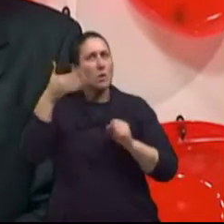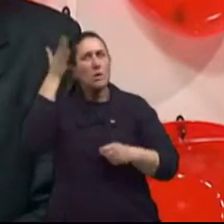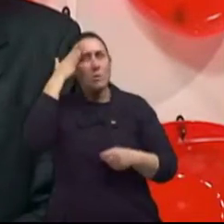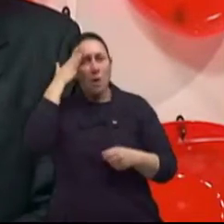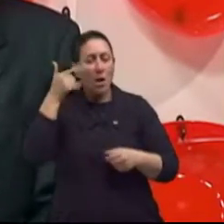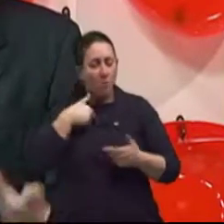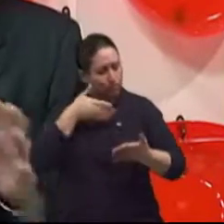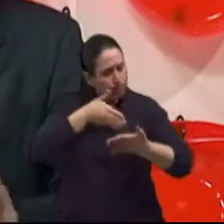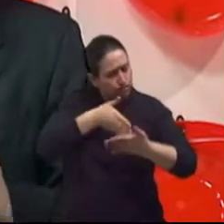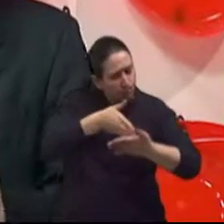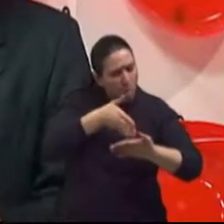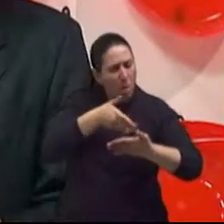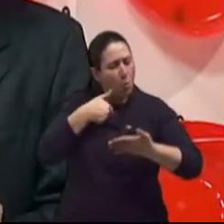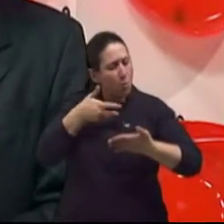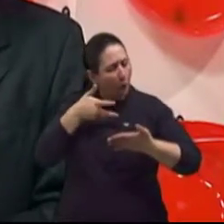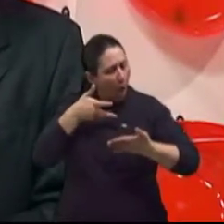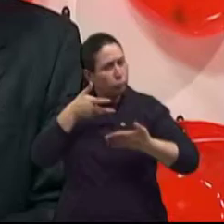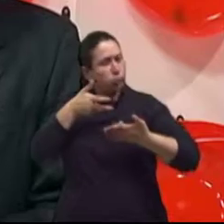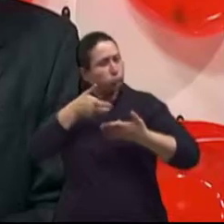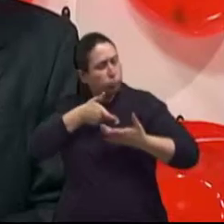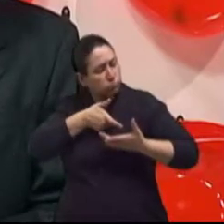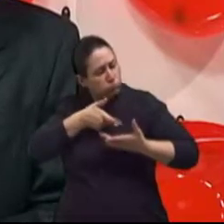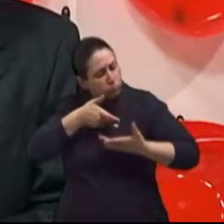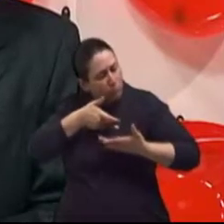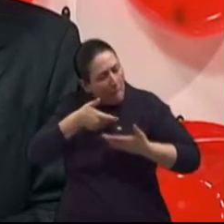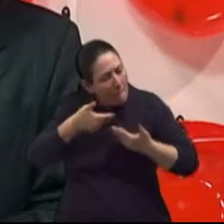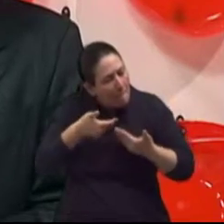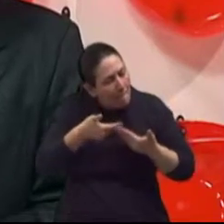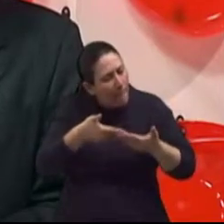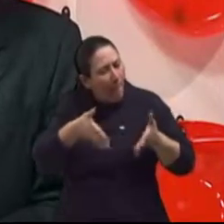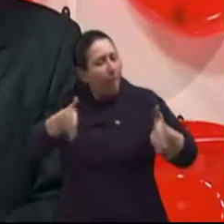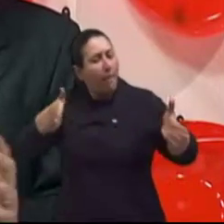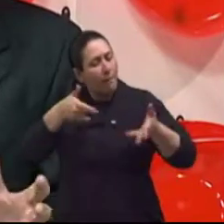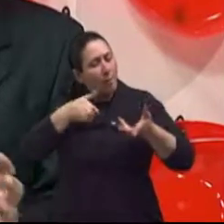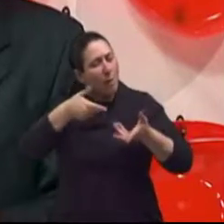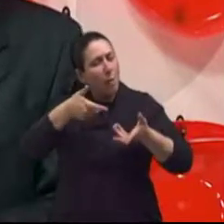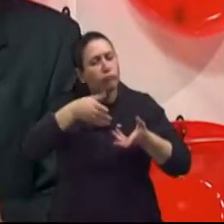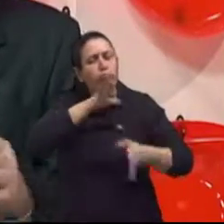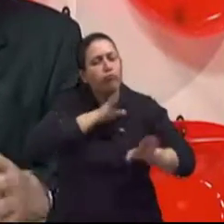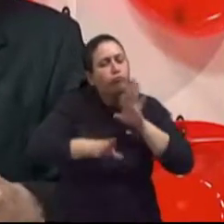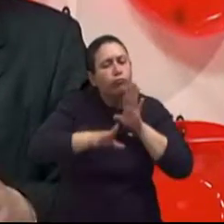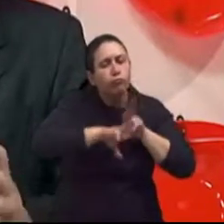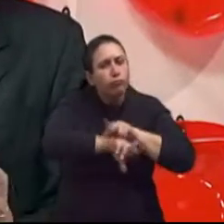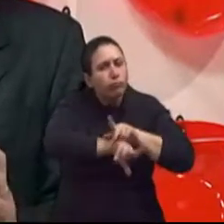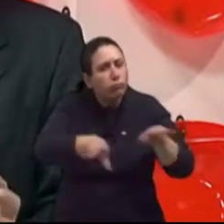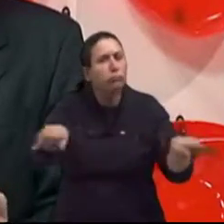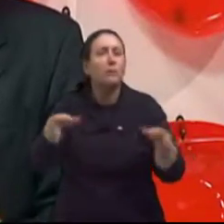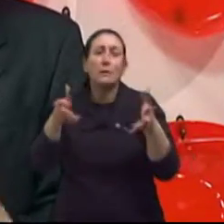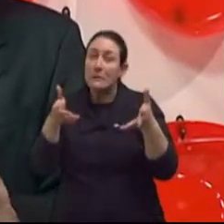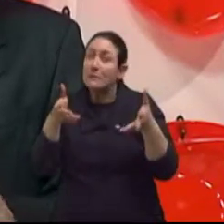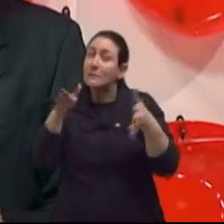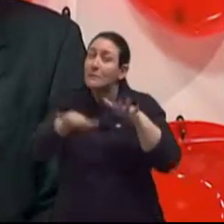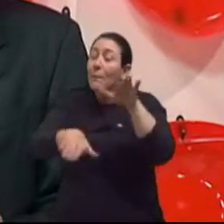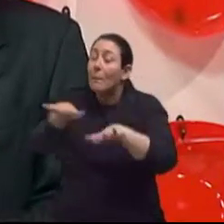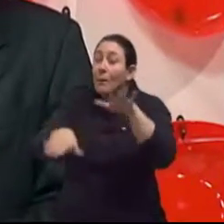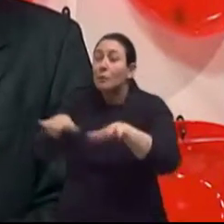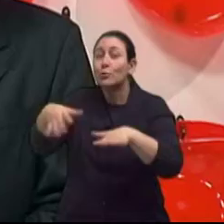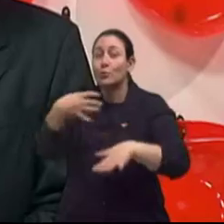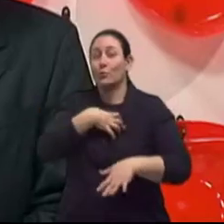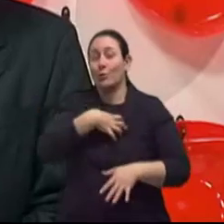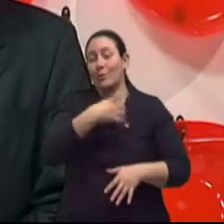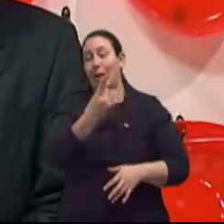dessas limitações ou simplesmente conviver com essas limitações, não é? Claro. Então aí depende do que ela quer fazer com o